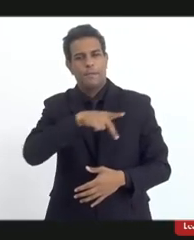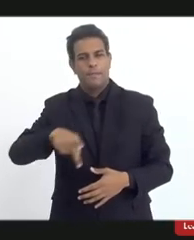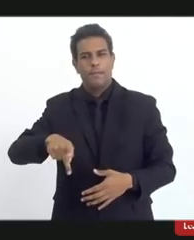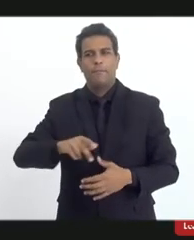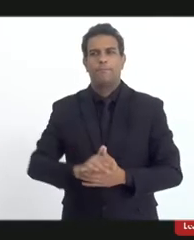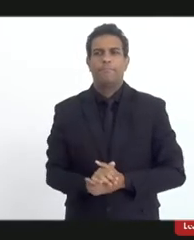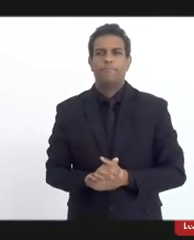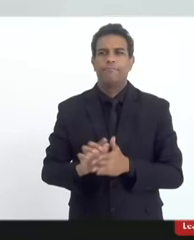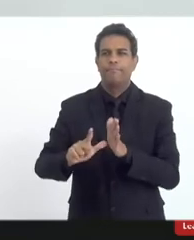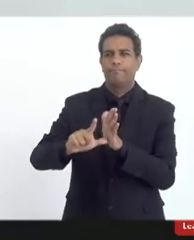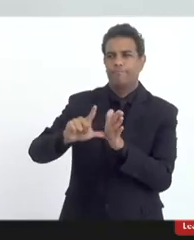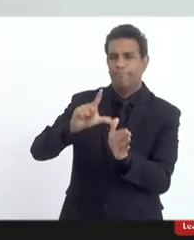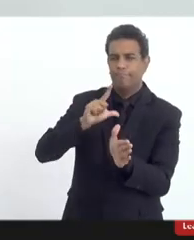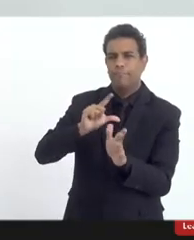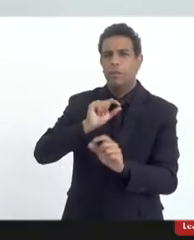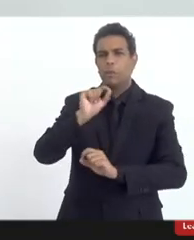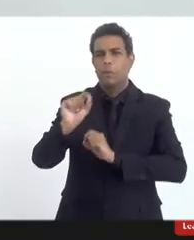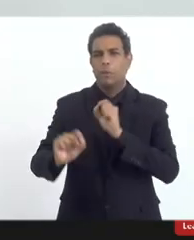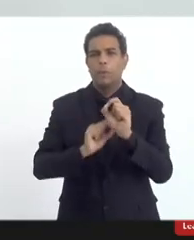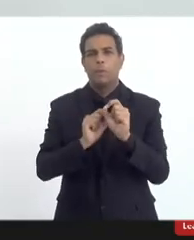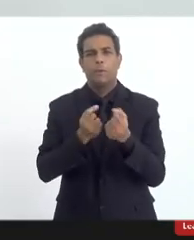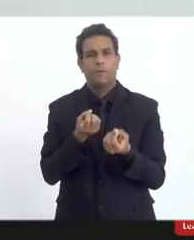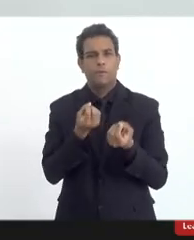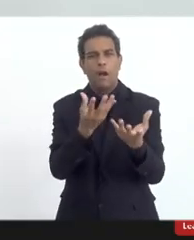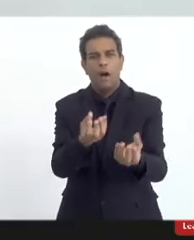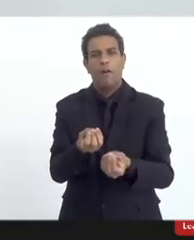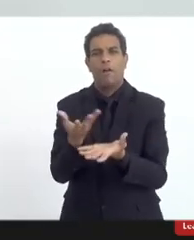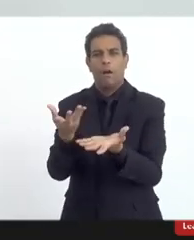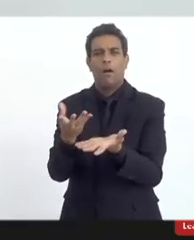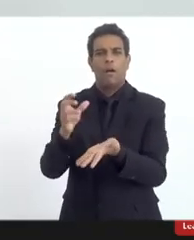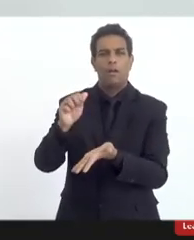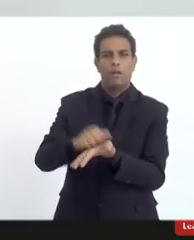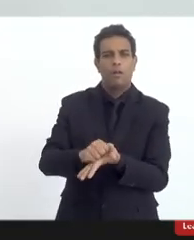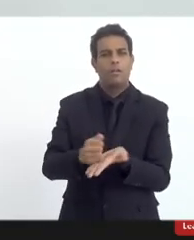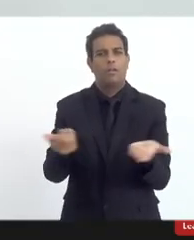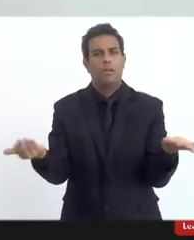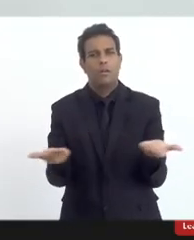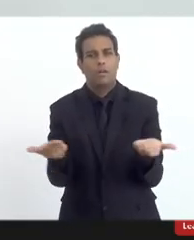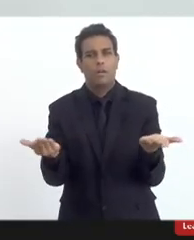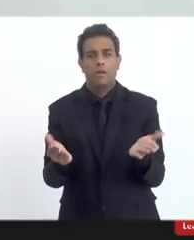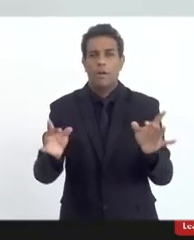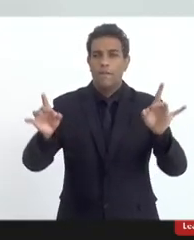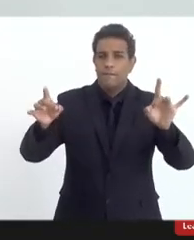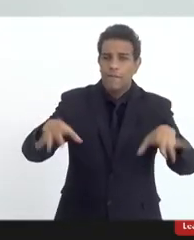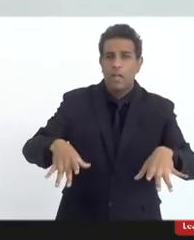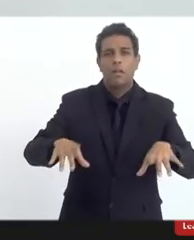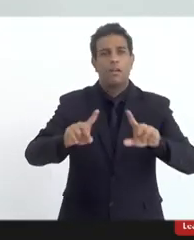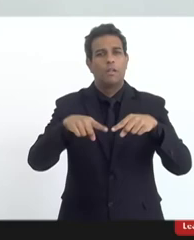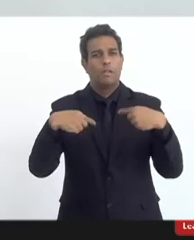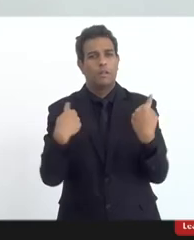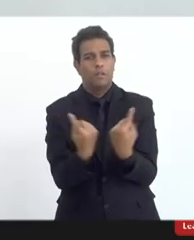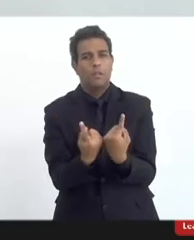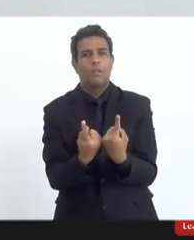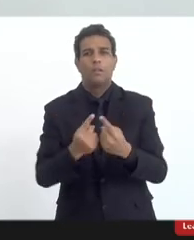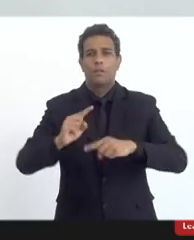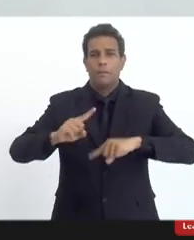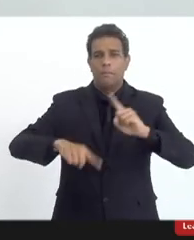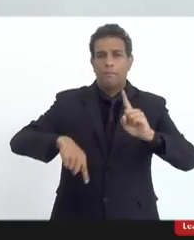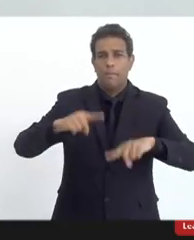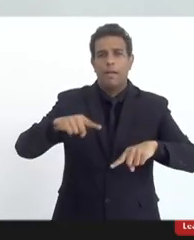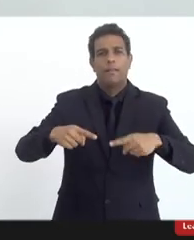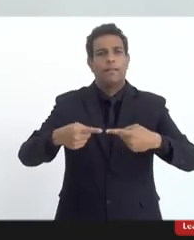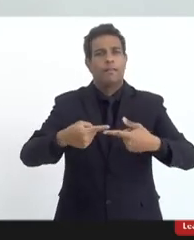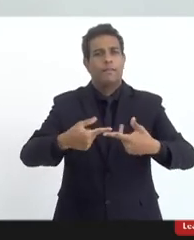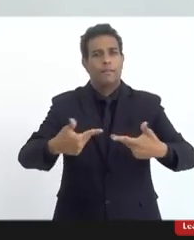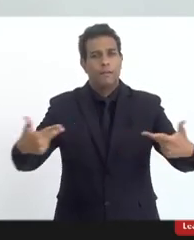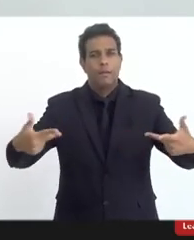antes de a excelência encerrar só pra ficar registrado também como é a nossa última reunião e a gente tem alguns materiais que eu acho importante